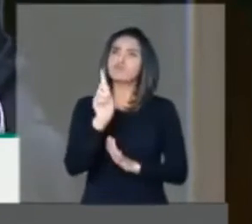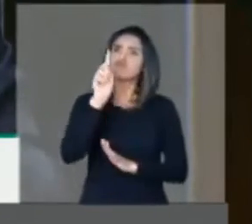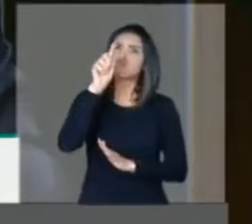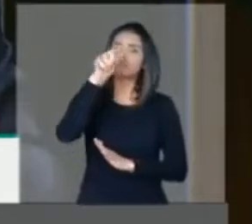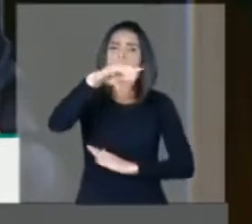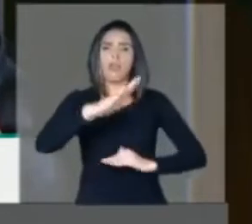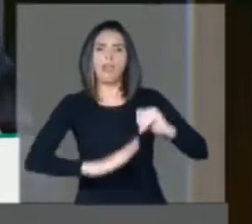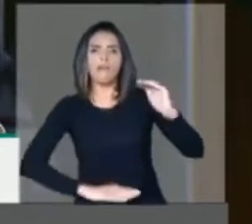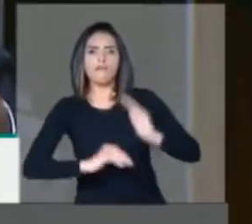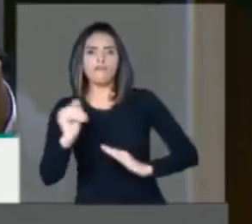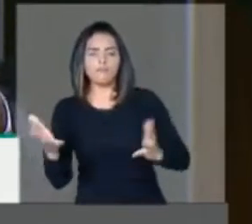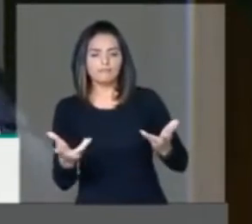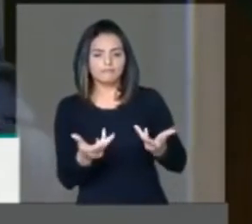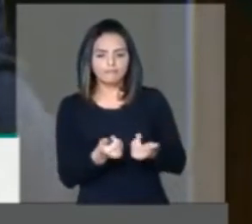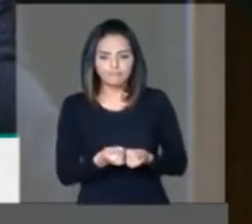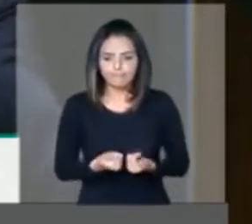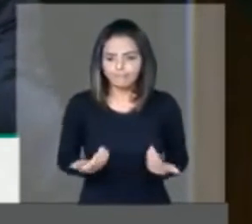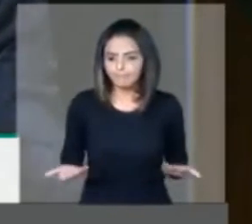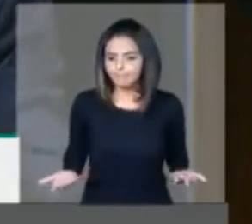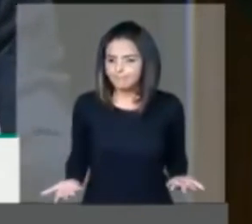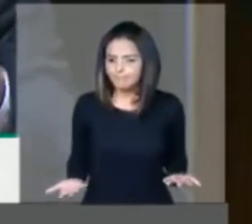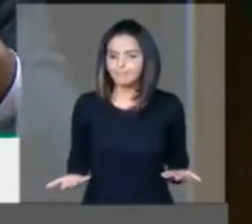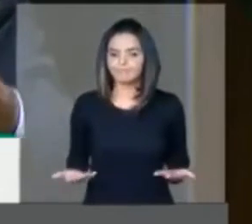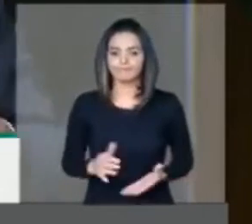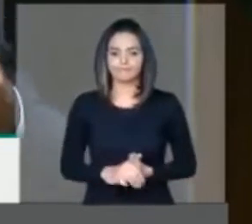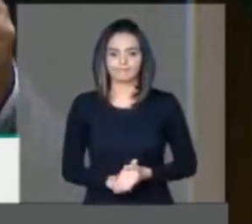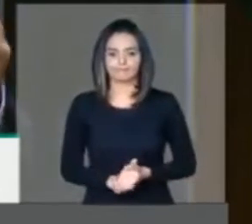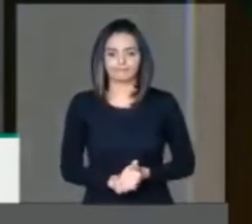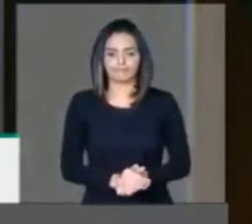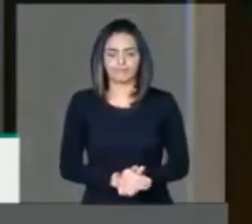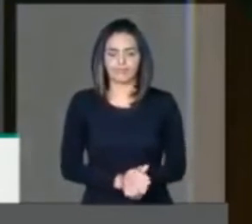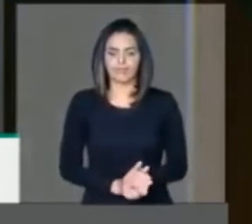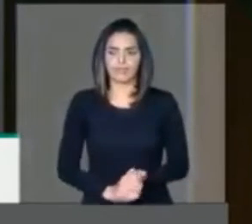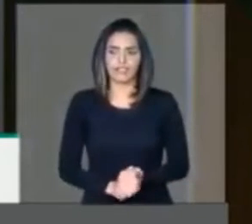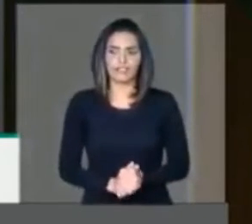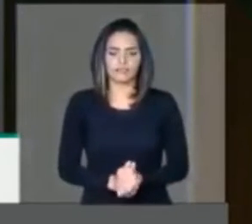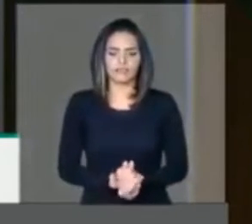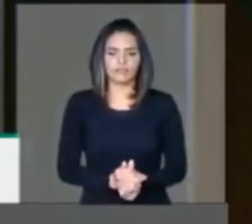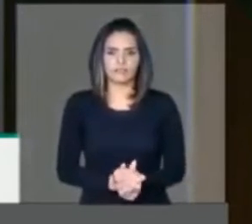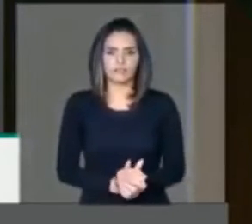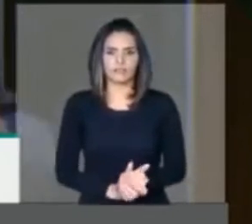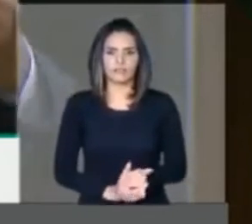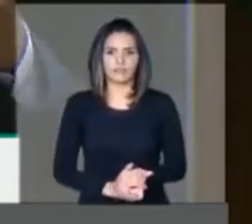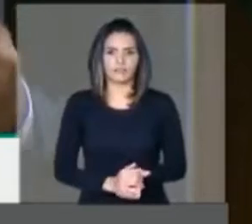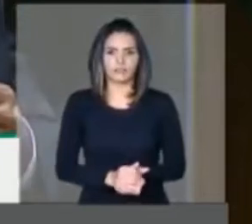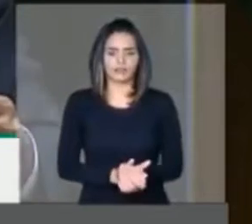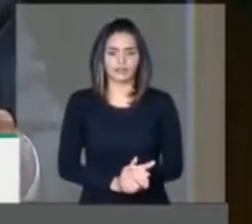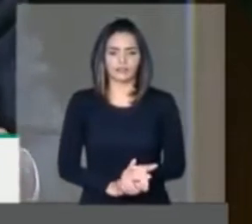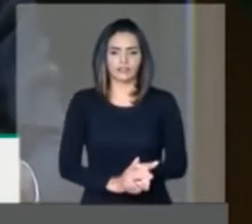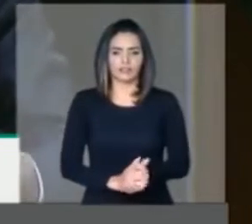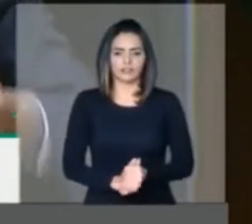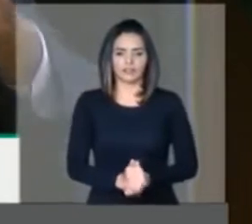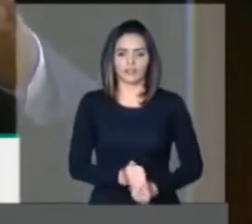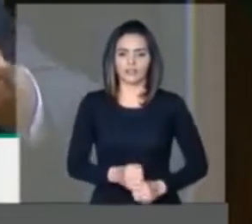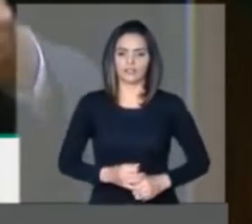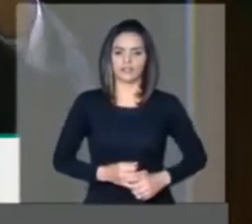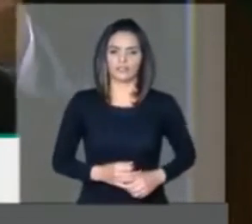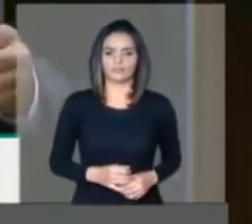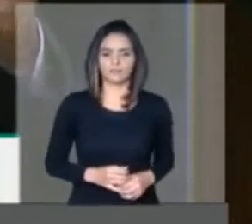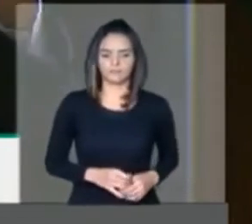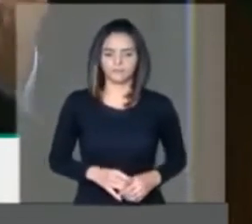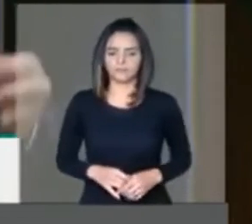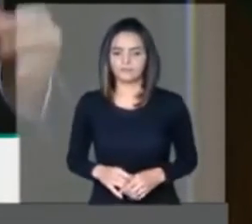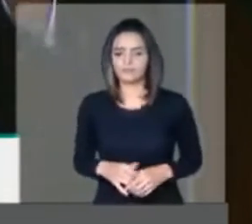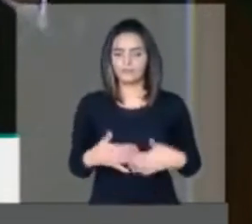Esse acordo é um acordo que vai contra os interesses brasileiros. E é por isso que nós